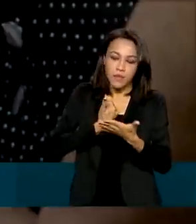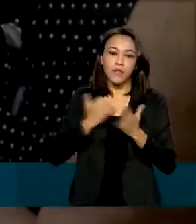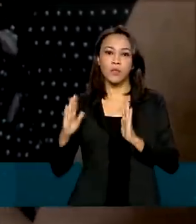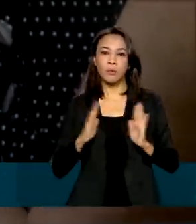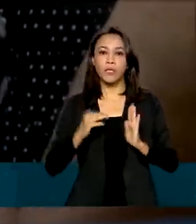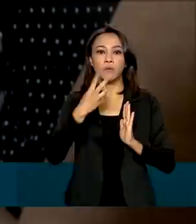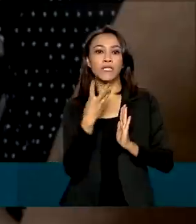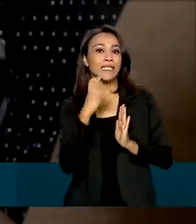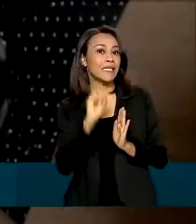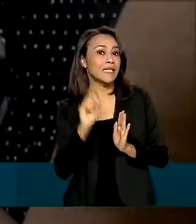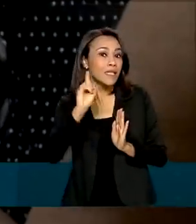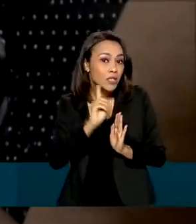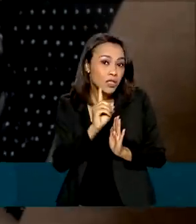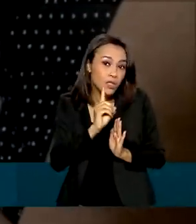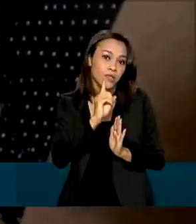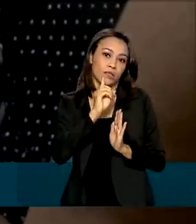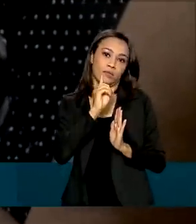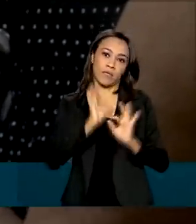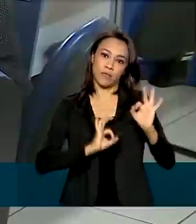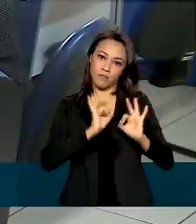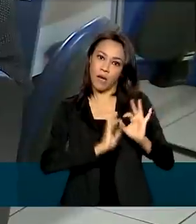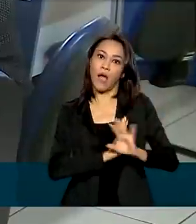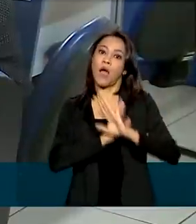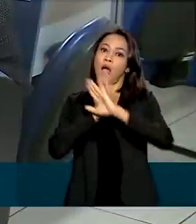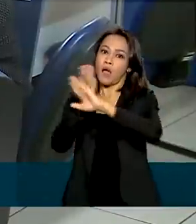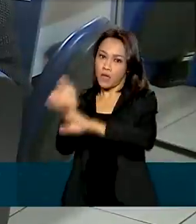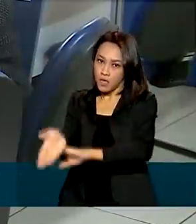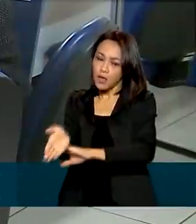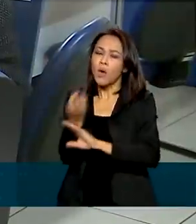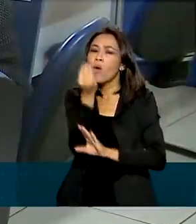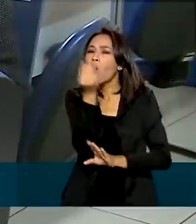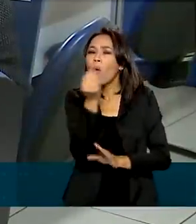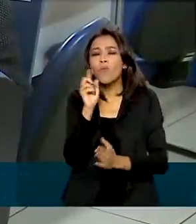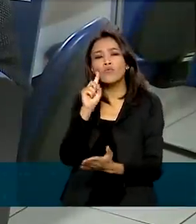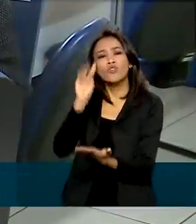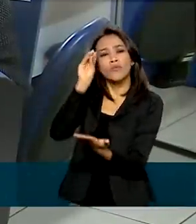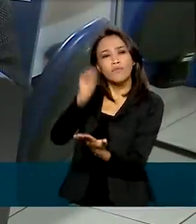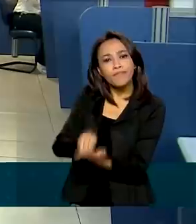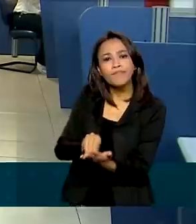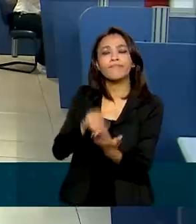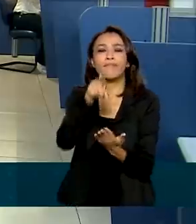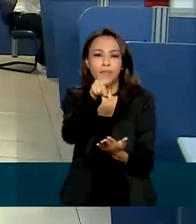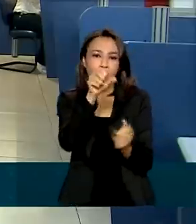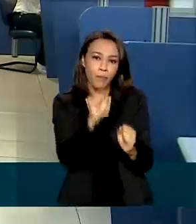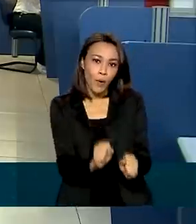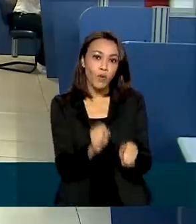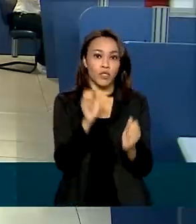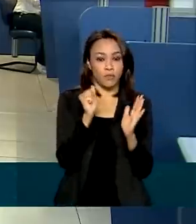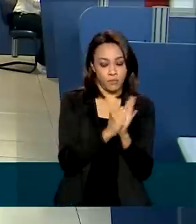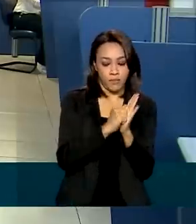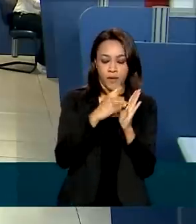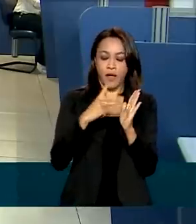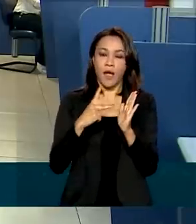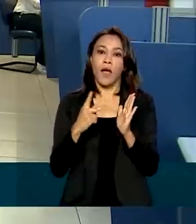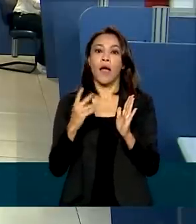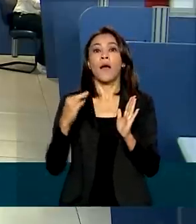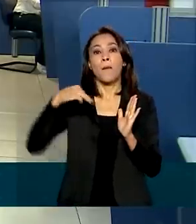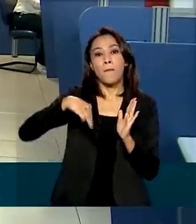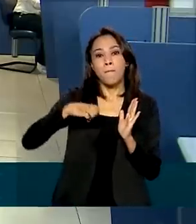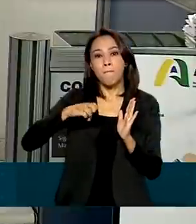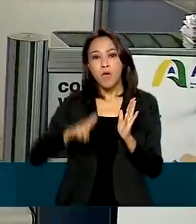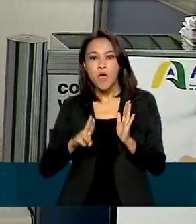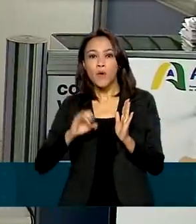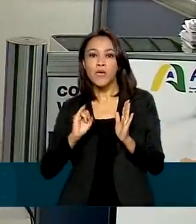correios para agendar esse procedimento. E como que você pode agendar esse exame? Você pode marcar pelo aplicativo Meu INSS no